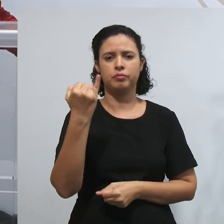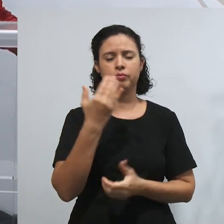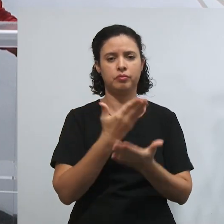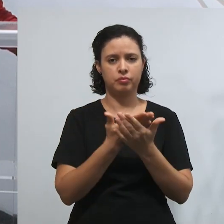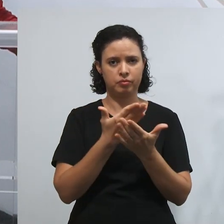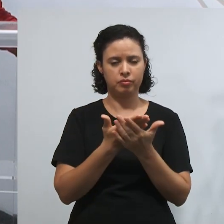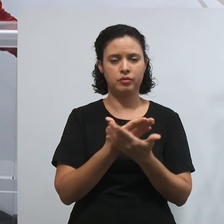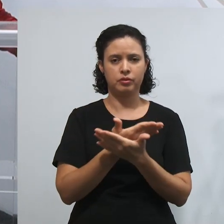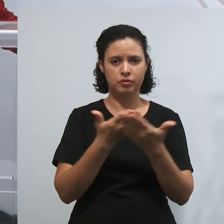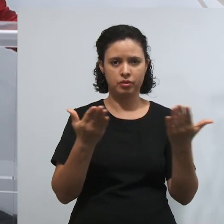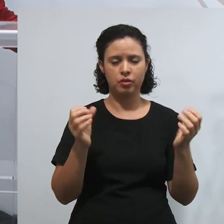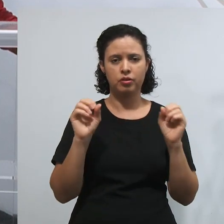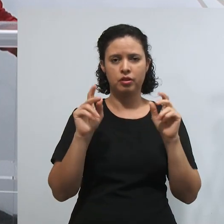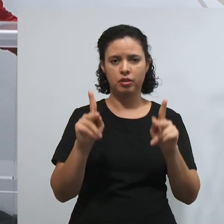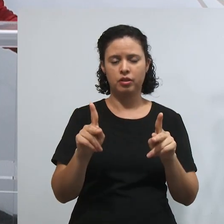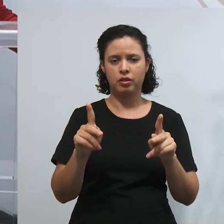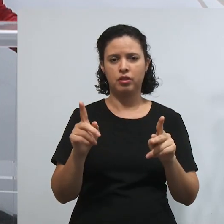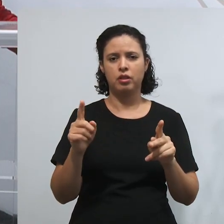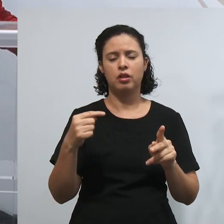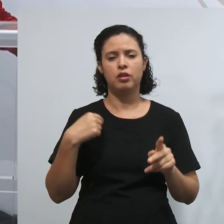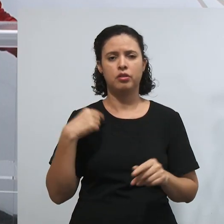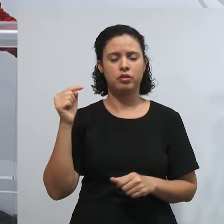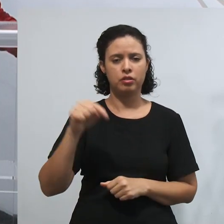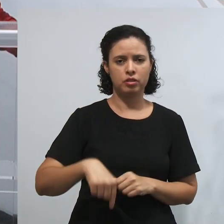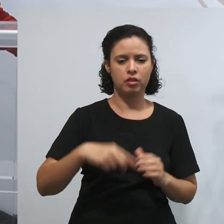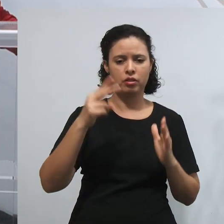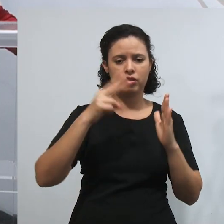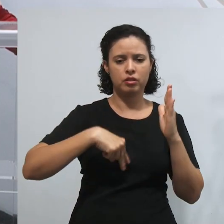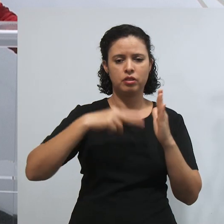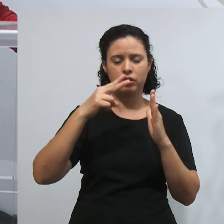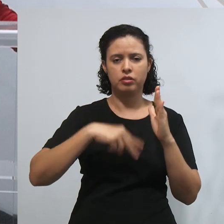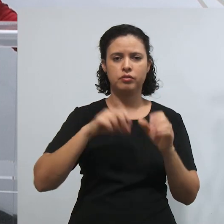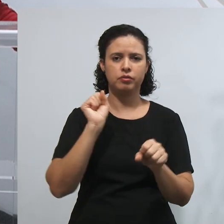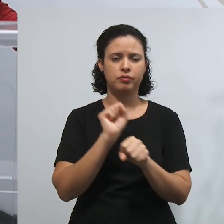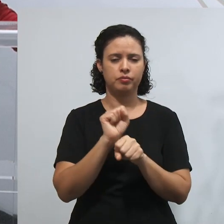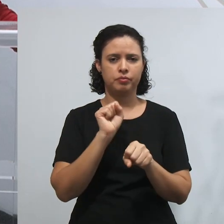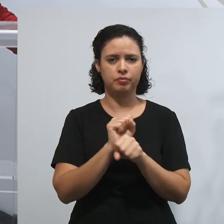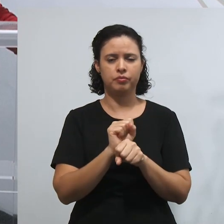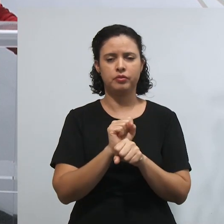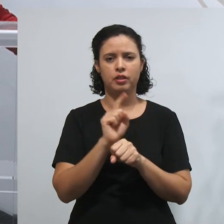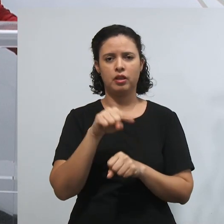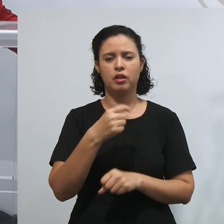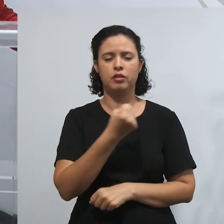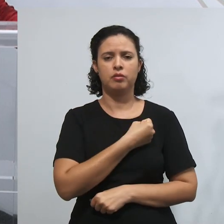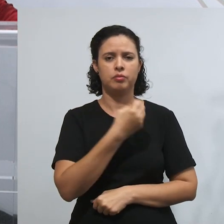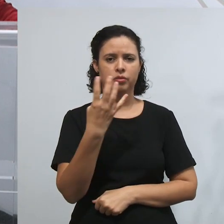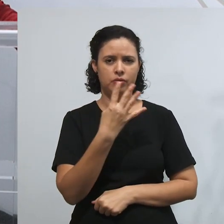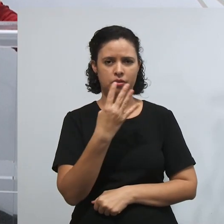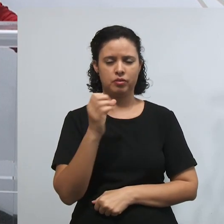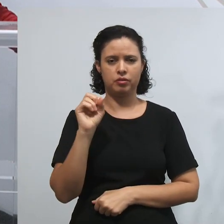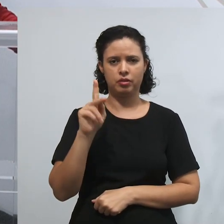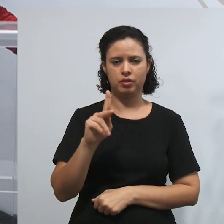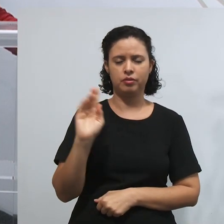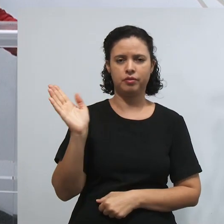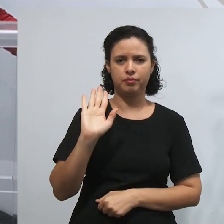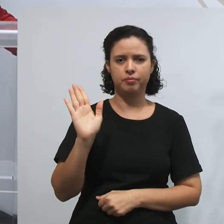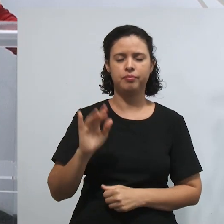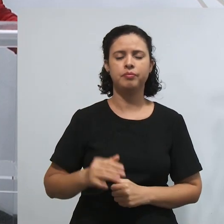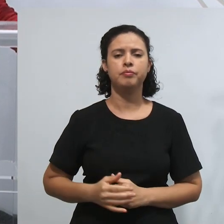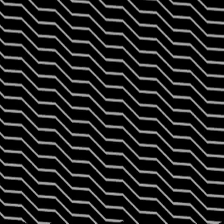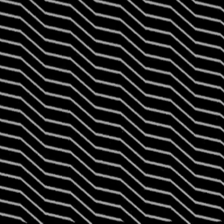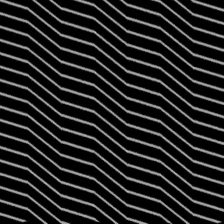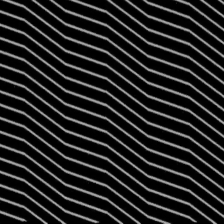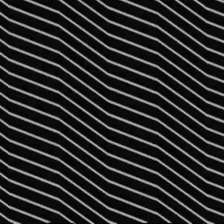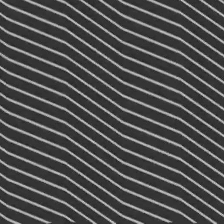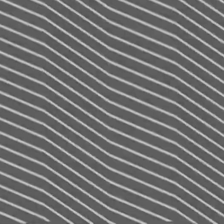para o estudo de vocês, tá certo? Então, contem comigo, façam a leitura e eu te espero lá na nossa aula número 4, tá certo? Até mais!